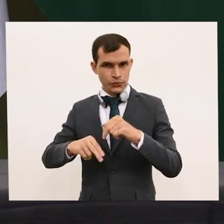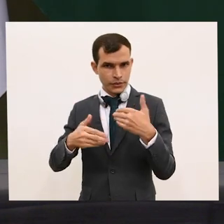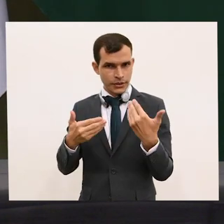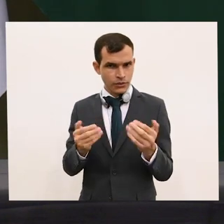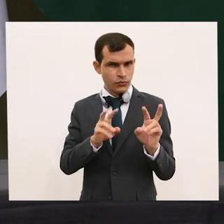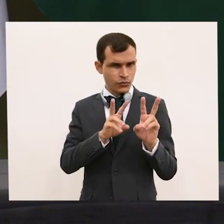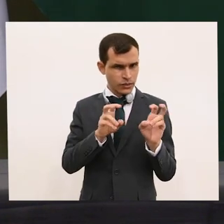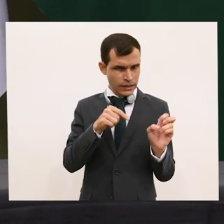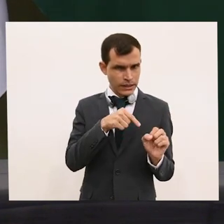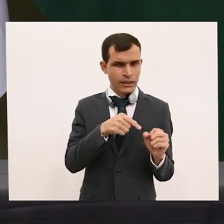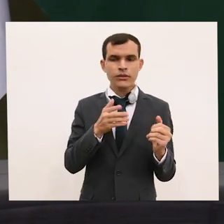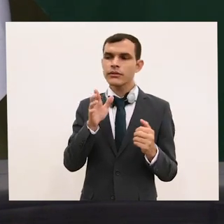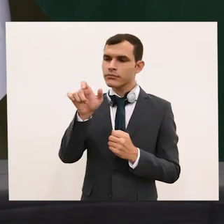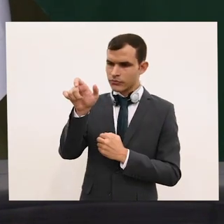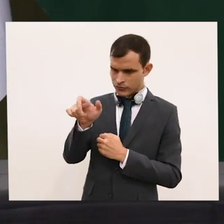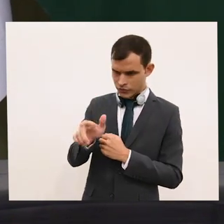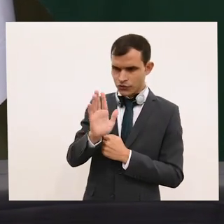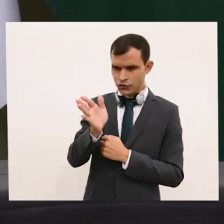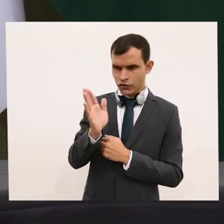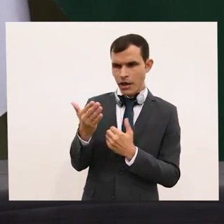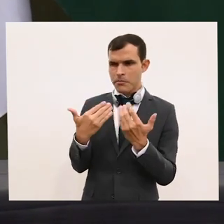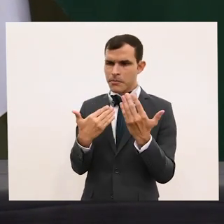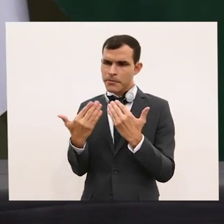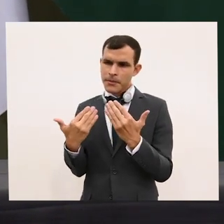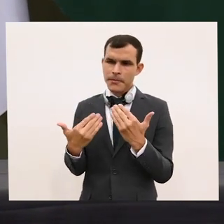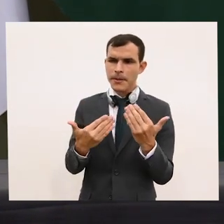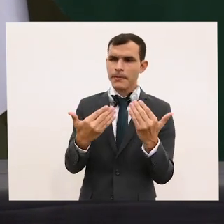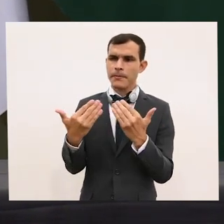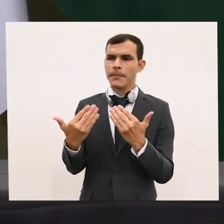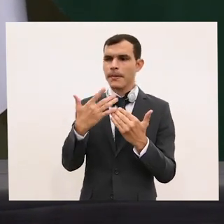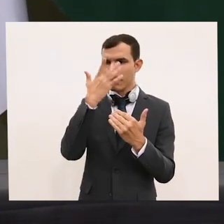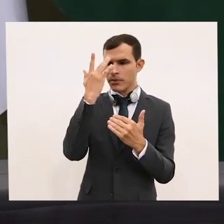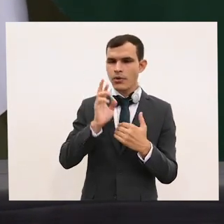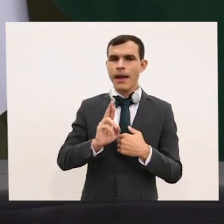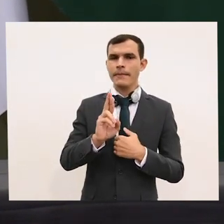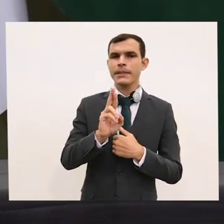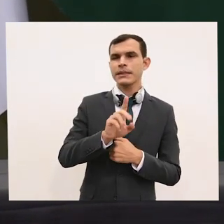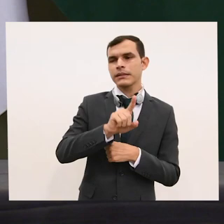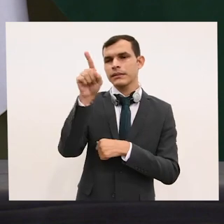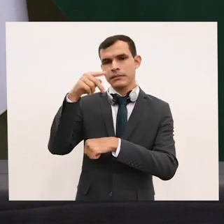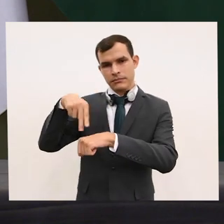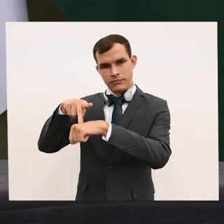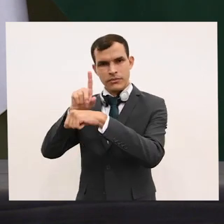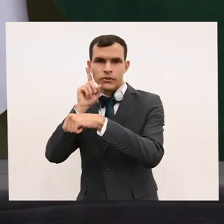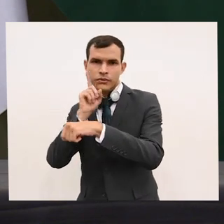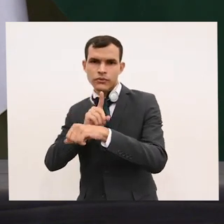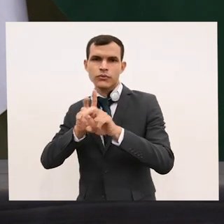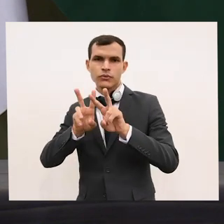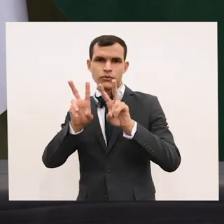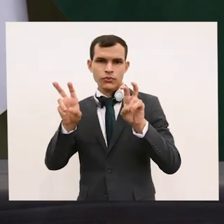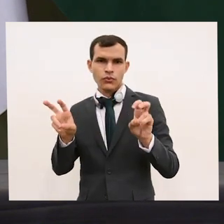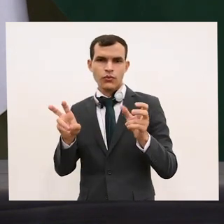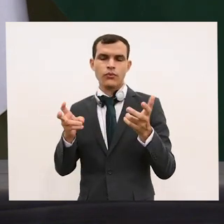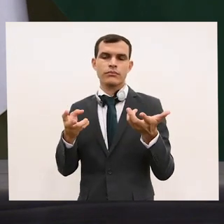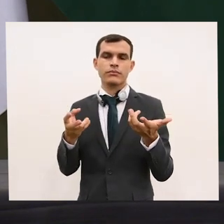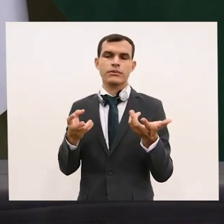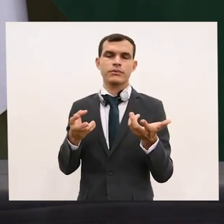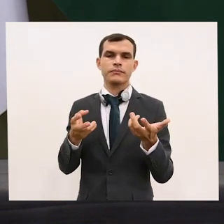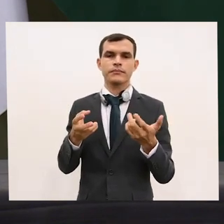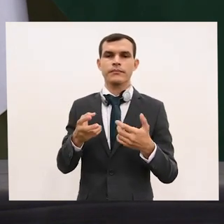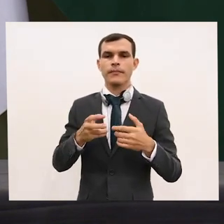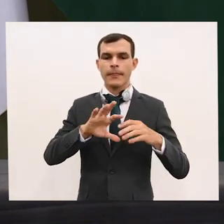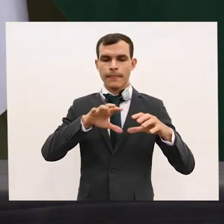conversado com os representantes dos Estados Unidos a respeito da nomeação dos